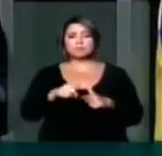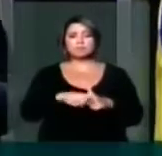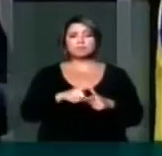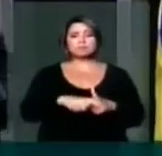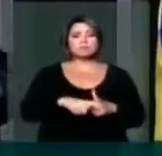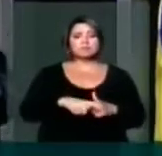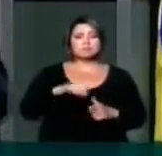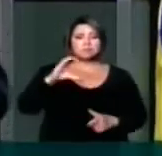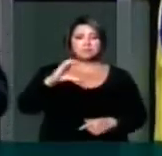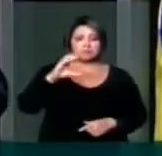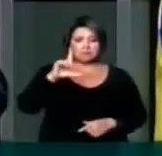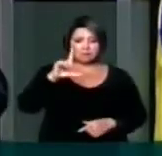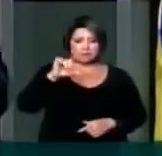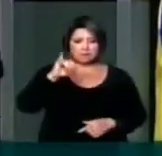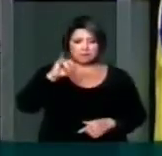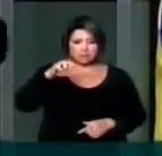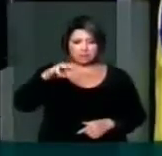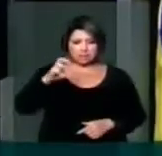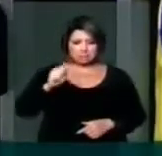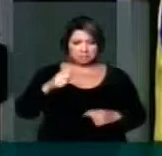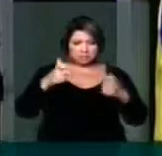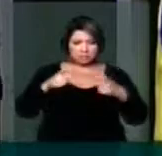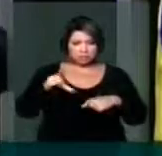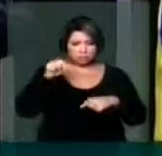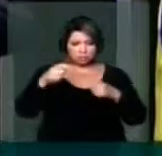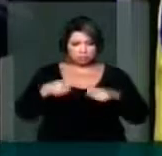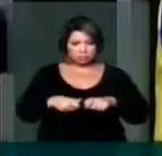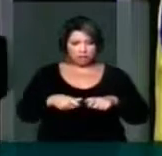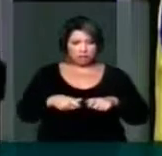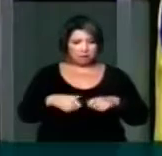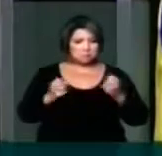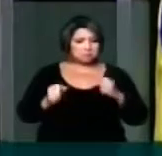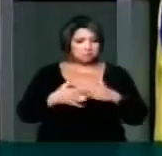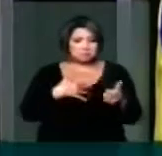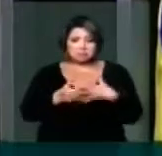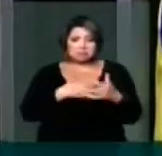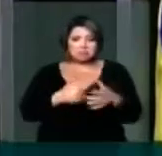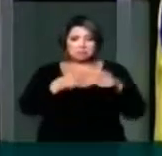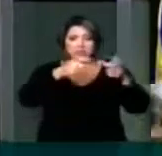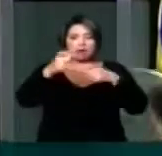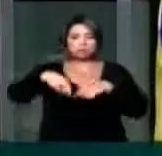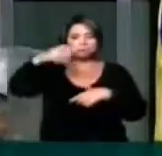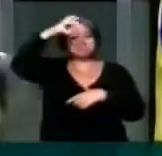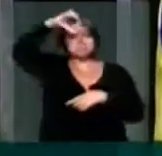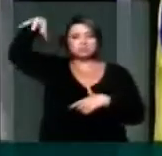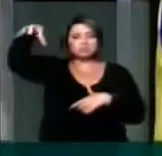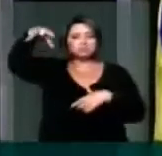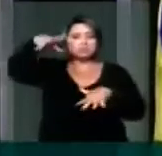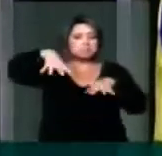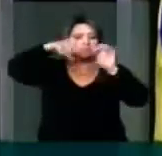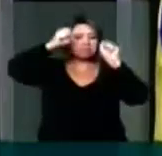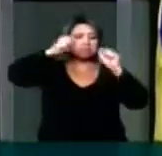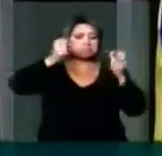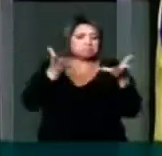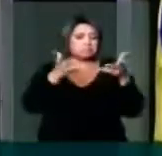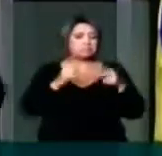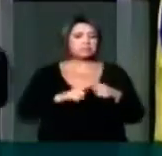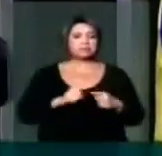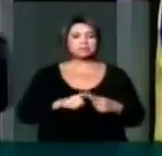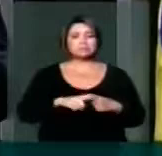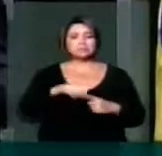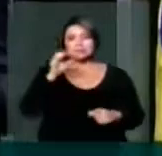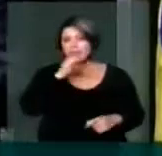escolhe região. É um fenômeno que aparece com a rapidez impressionante. E é